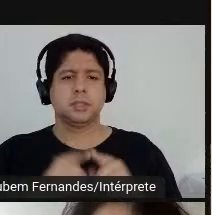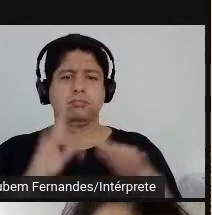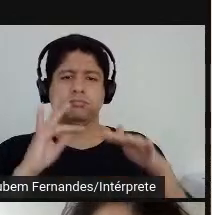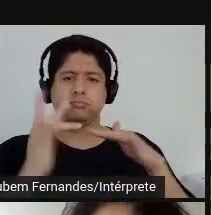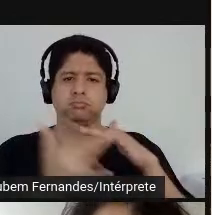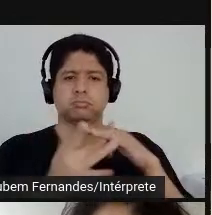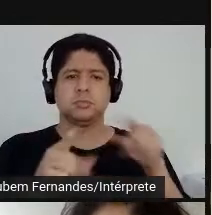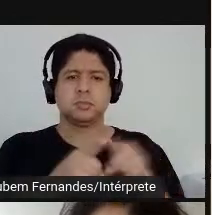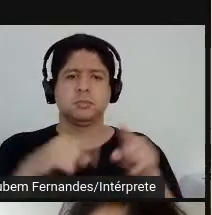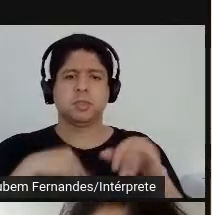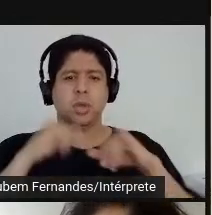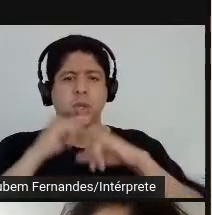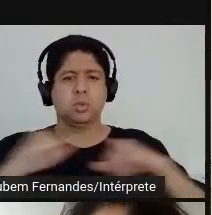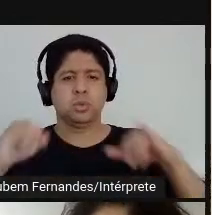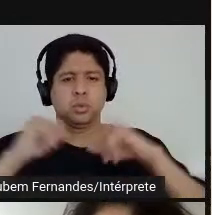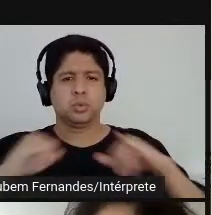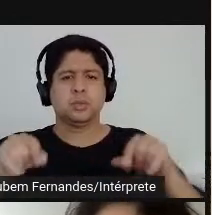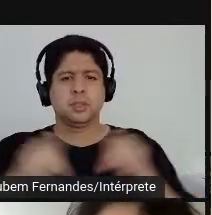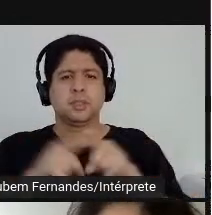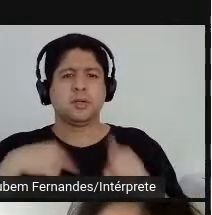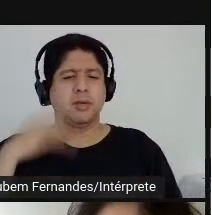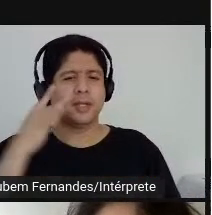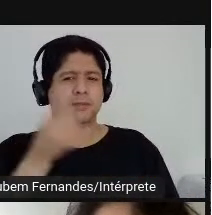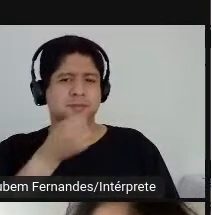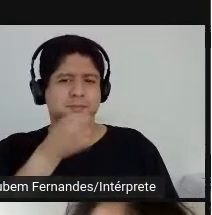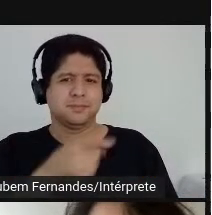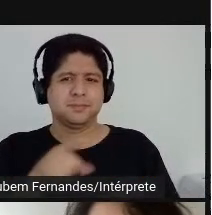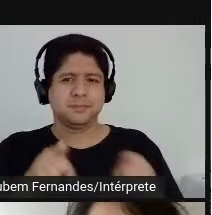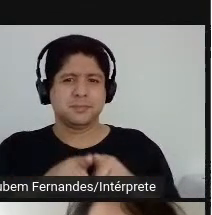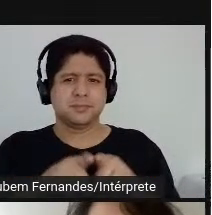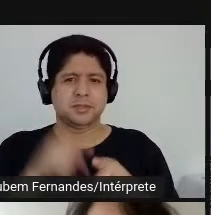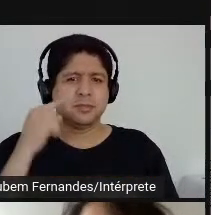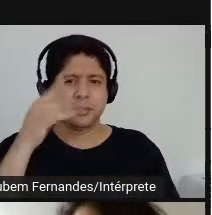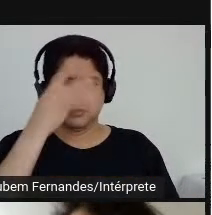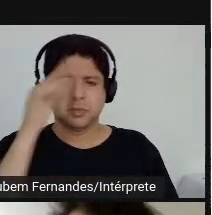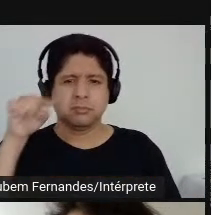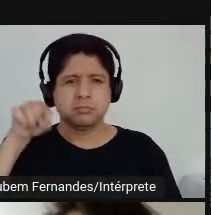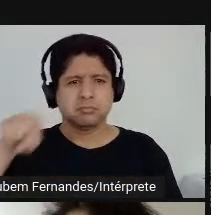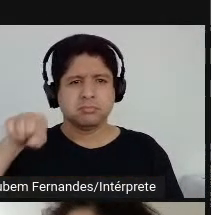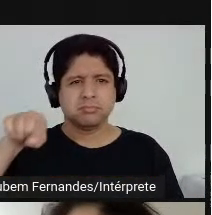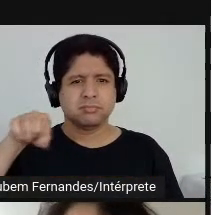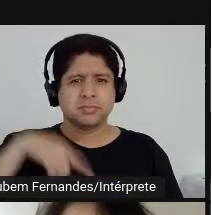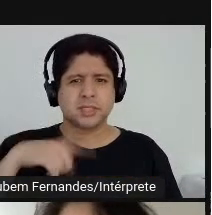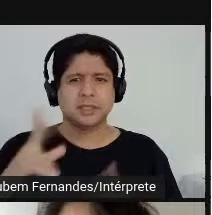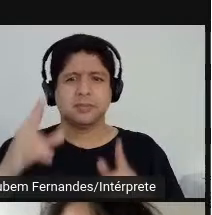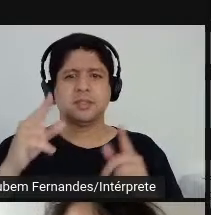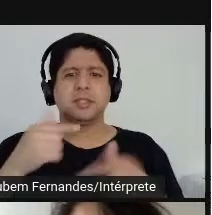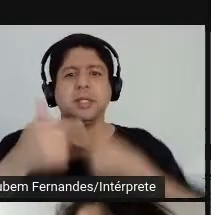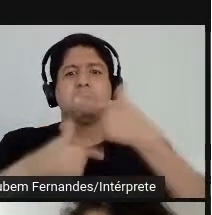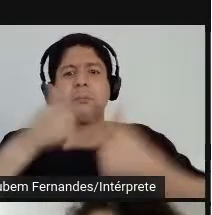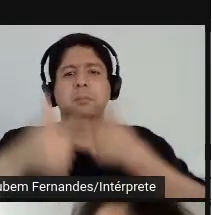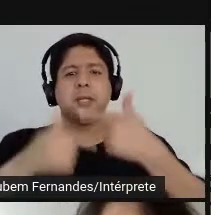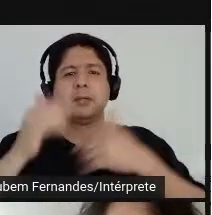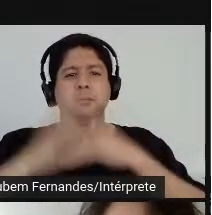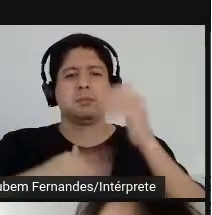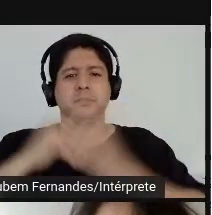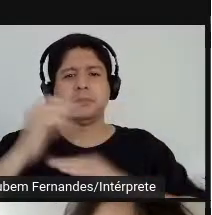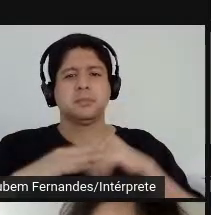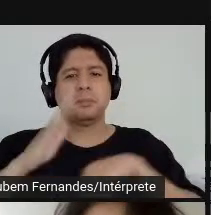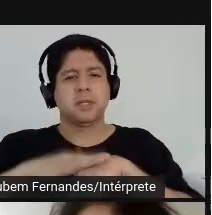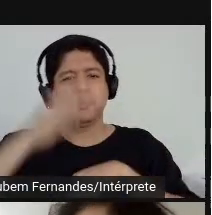tem o meu anúnciozinho de jornal que eu acho muito engraçado que as pessoas resolveram colocar em entregos. Profissionais se oferece.